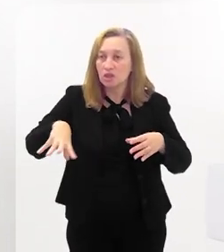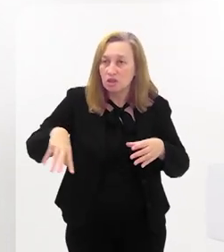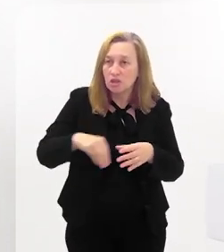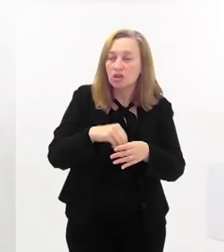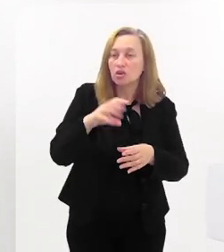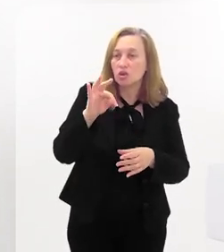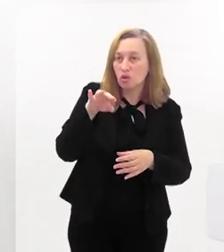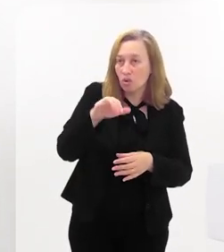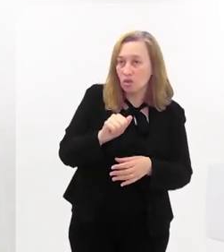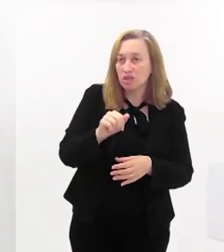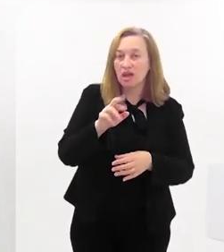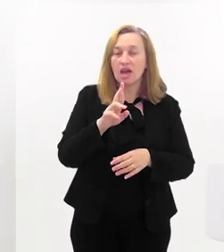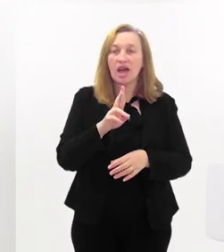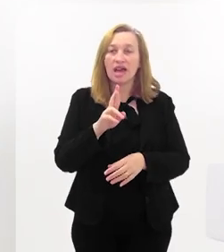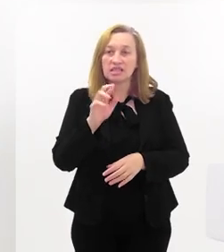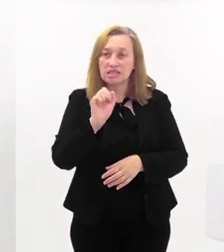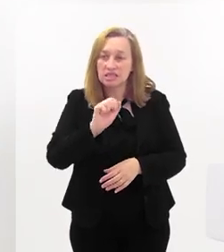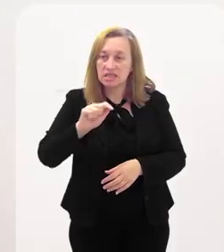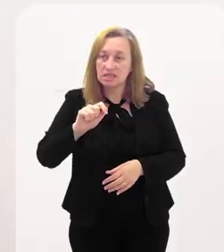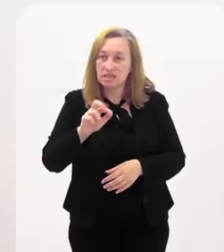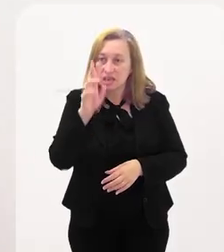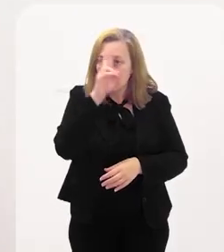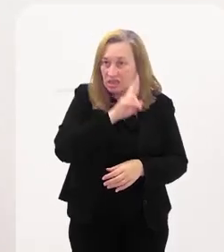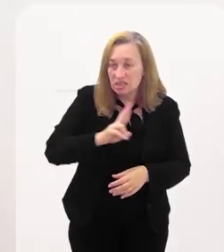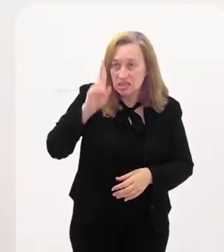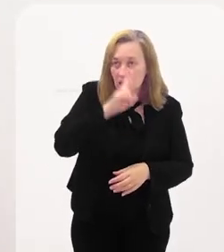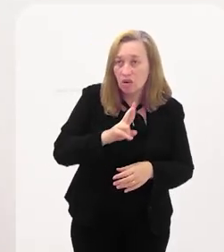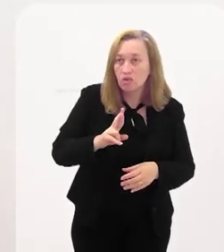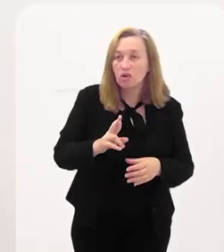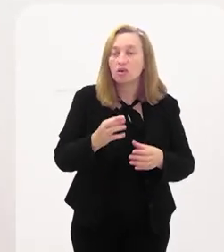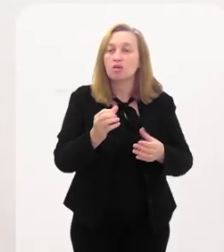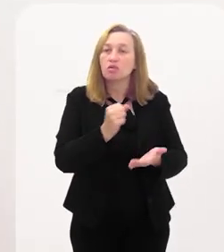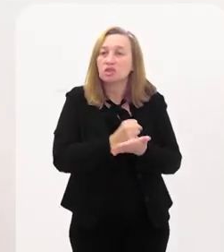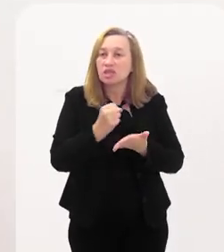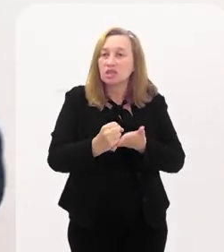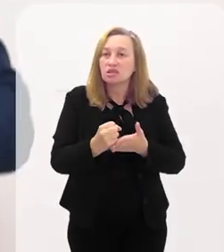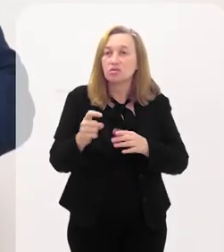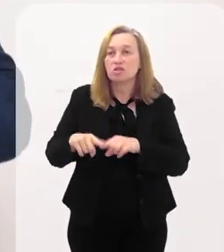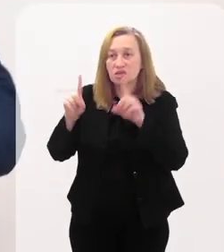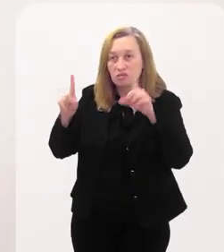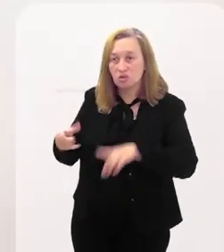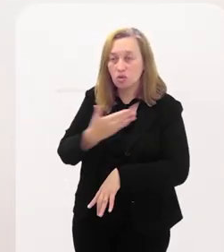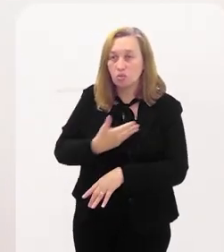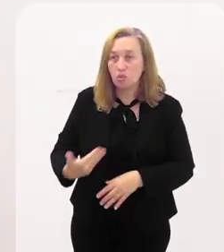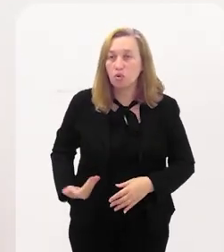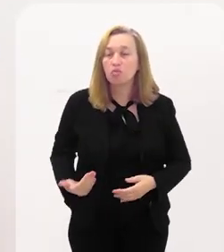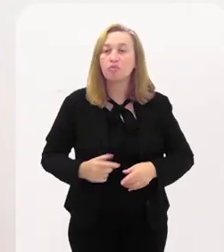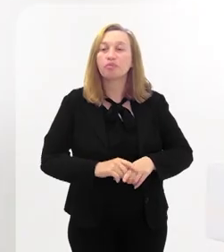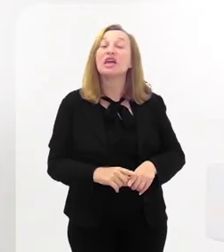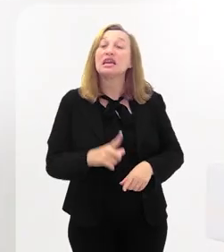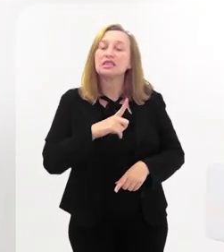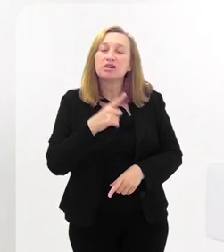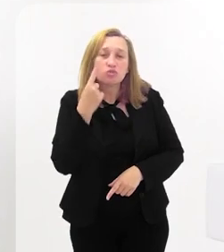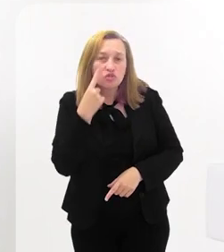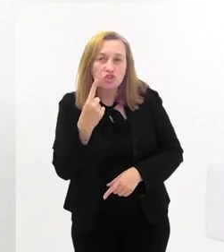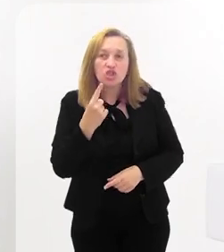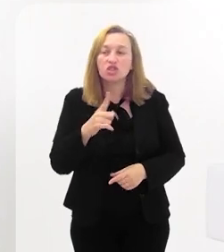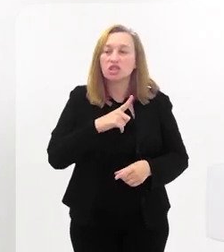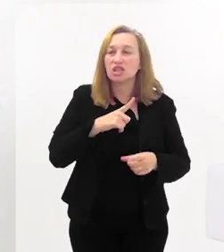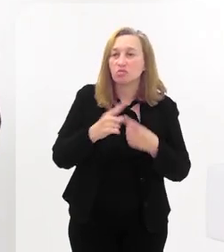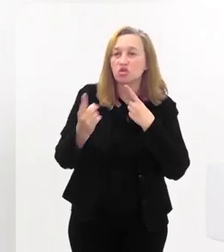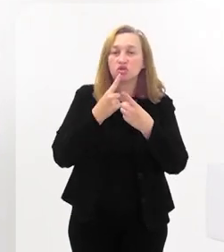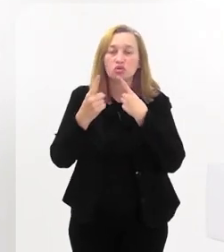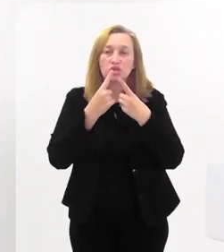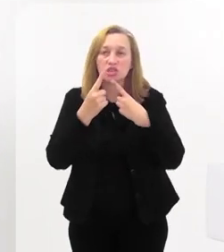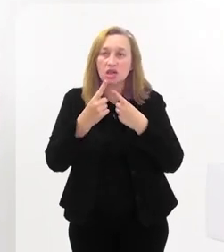para os seus concursos, para a contratação dos seus servidores públicos. E nós temos visto que tem